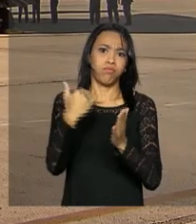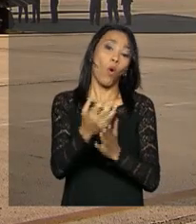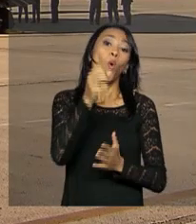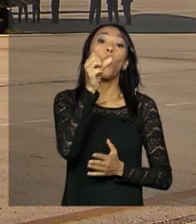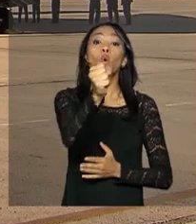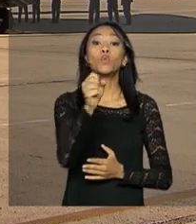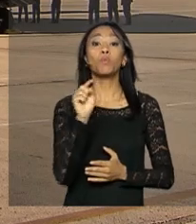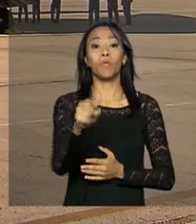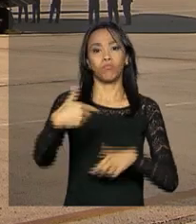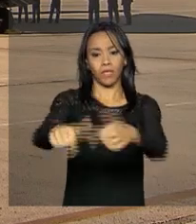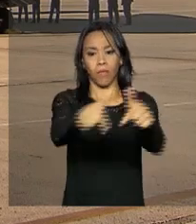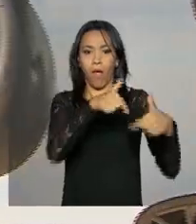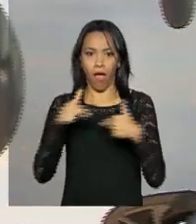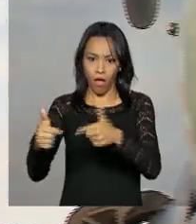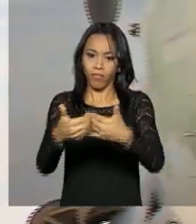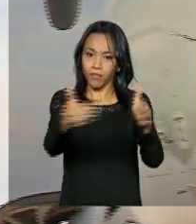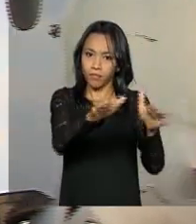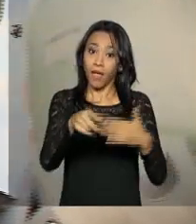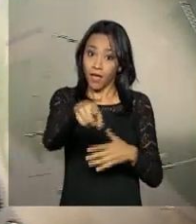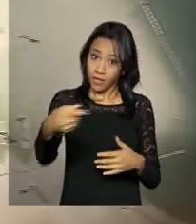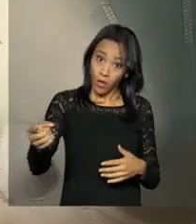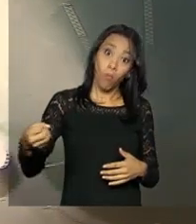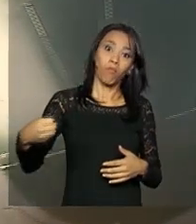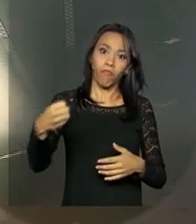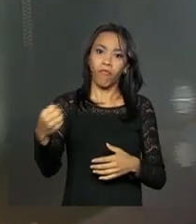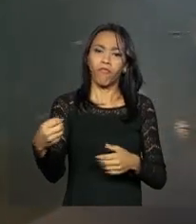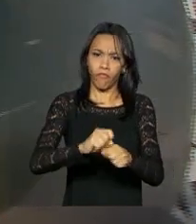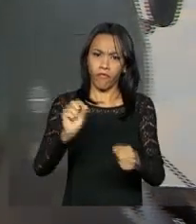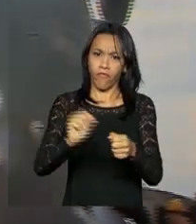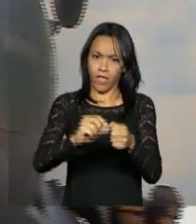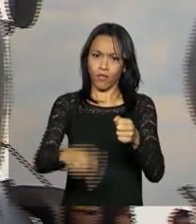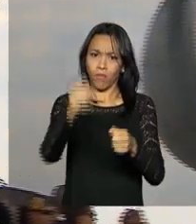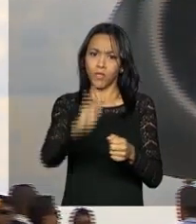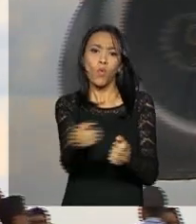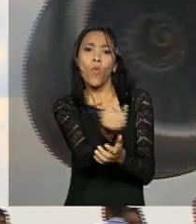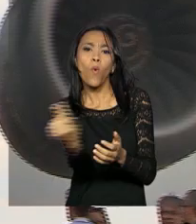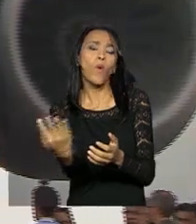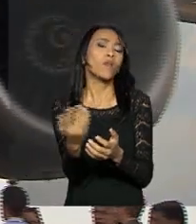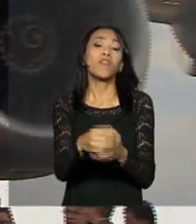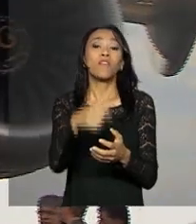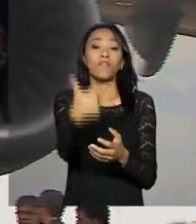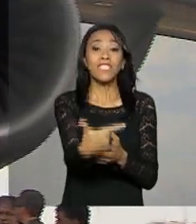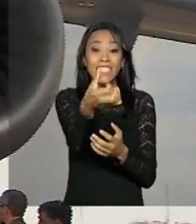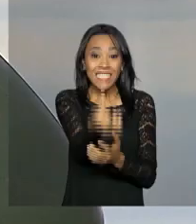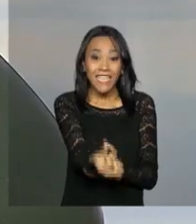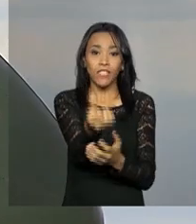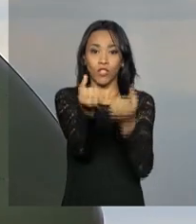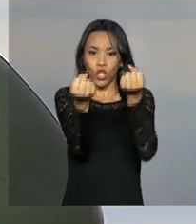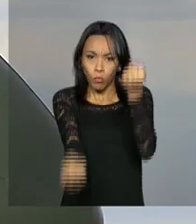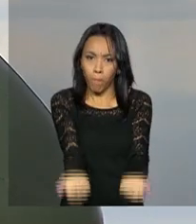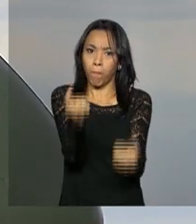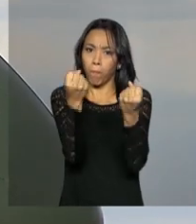empregos. Este é o maior avião cargueiro fabricado no Brasil, que pode carregar até 26 toneladas de carga, como